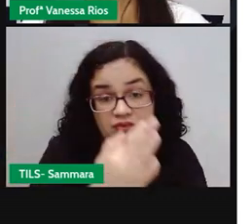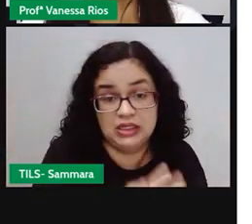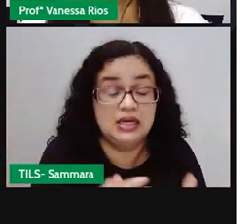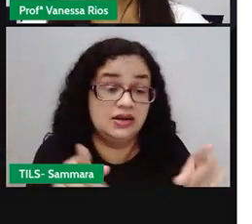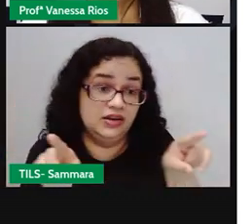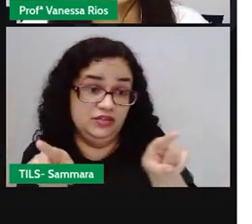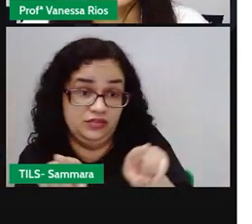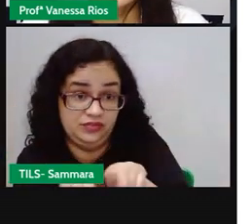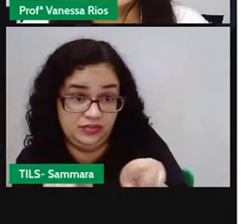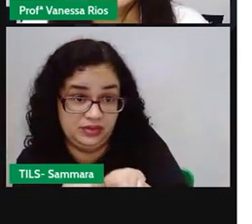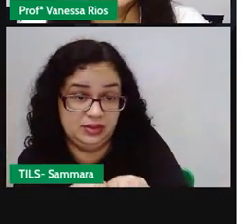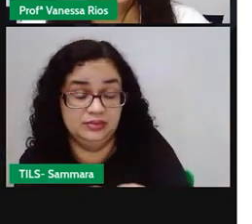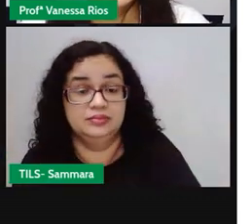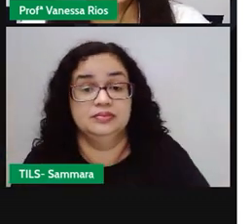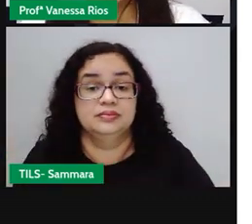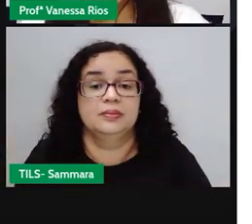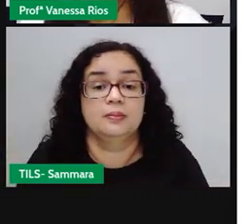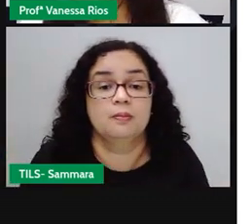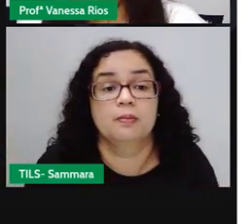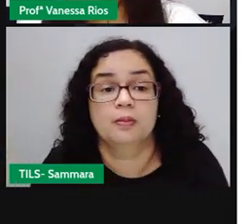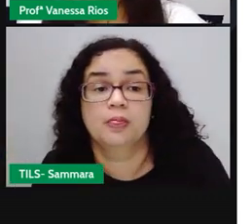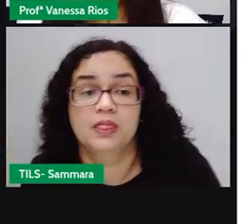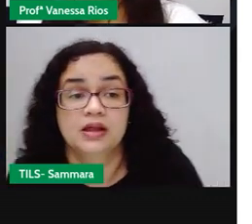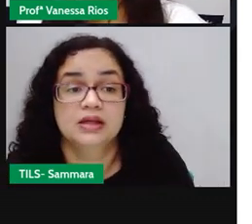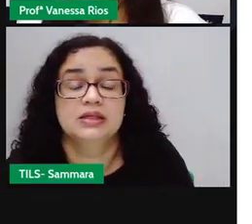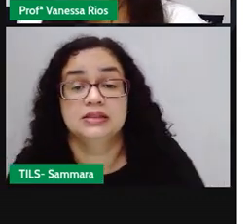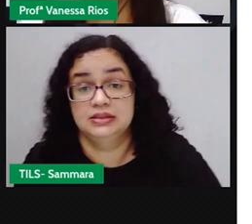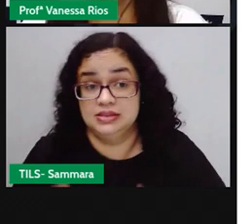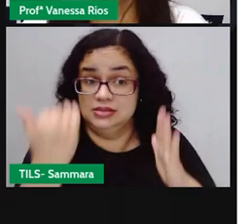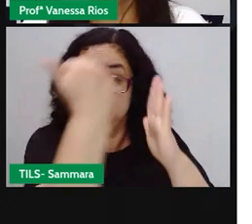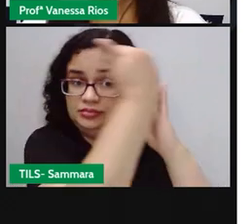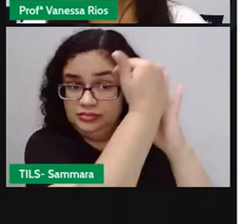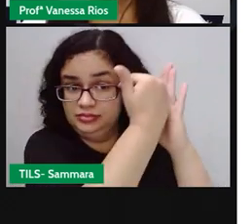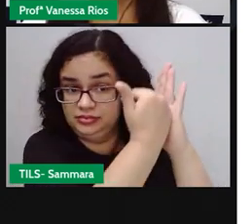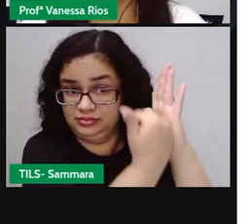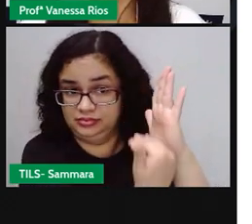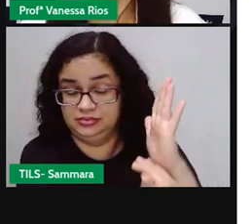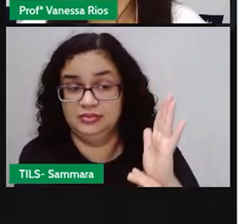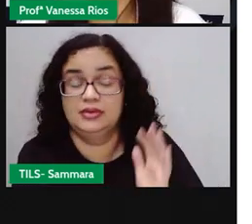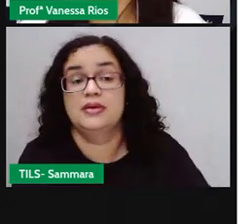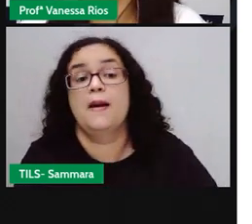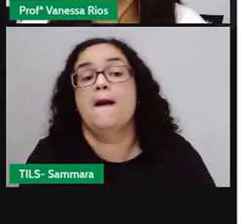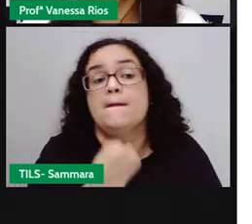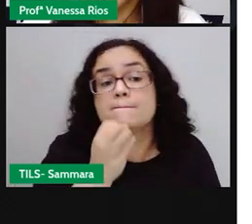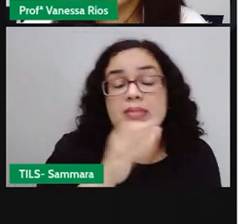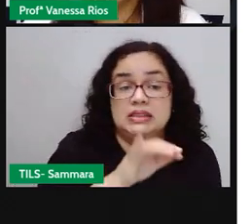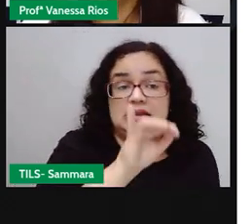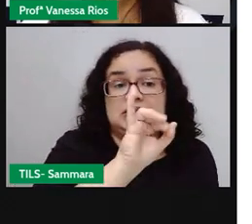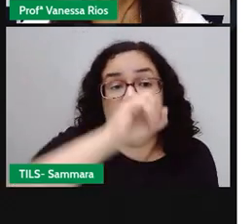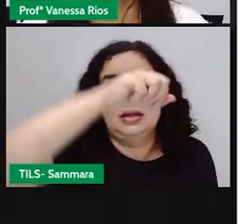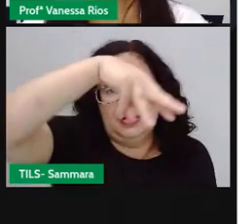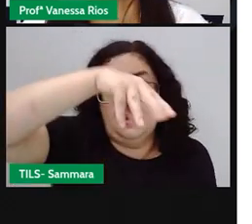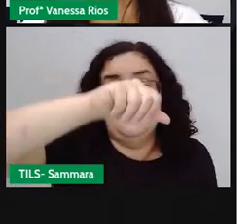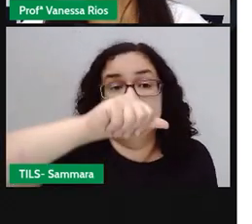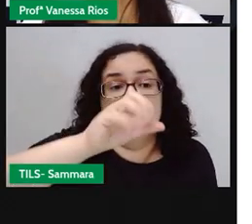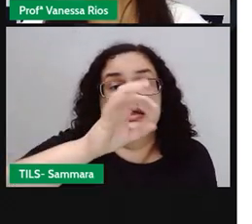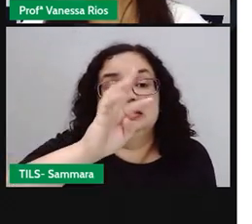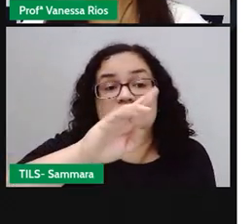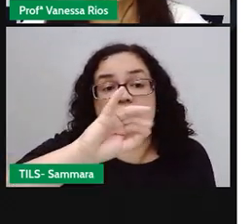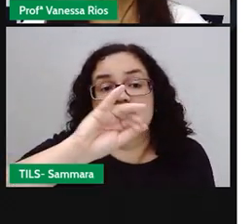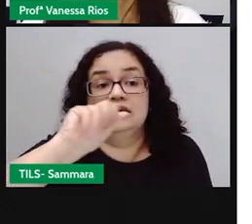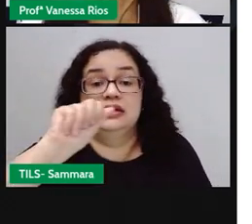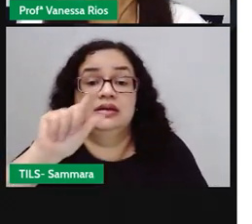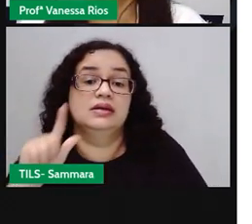também as lendas. E aí nessa lista aí dos bens imateriais, a gente precisa